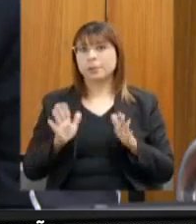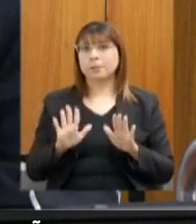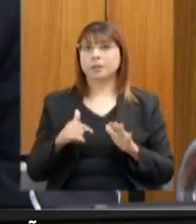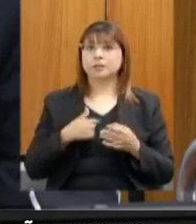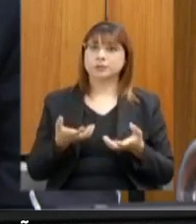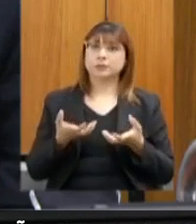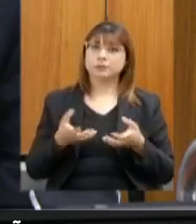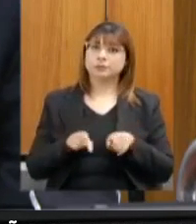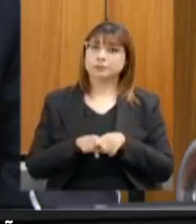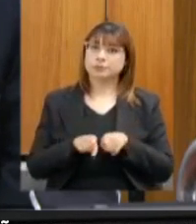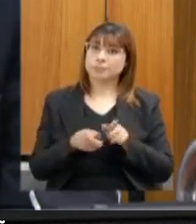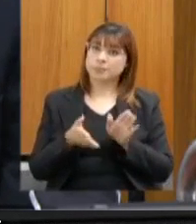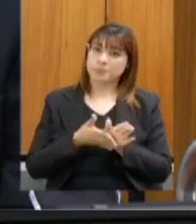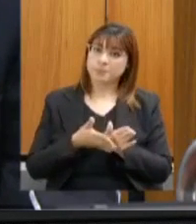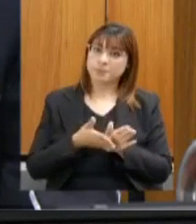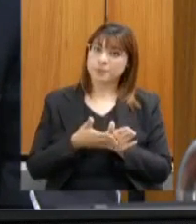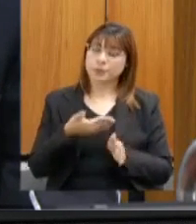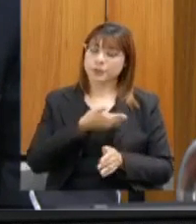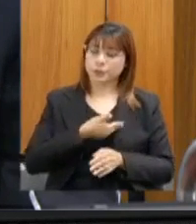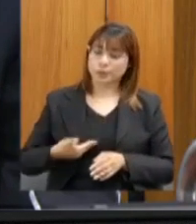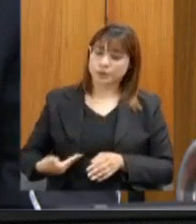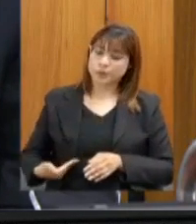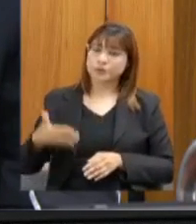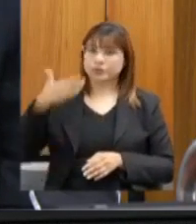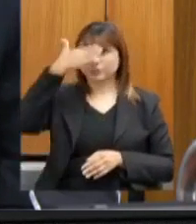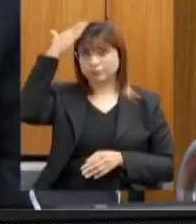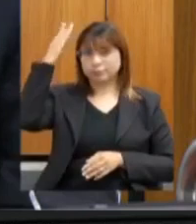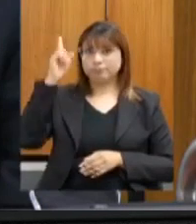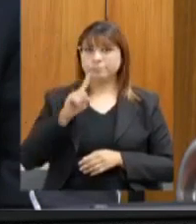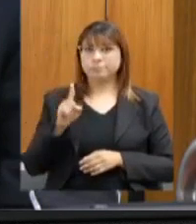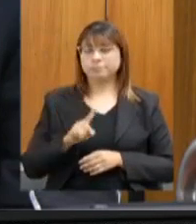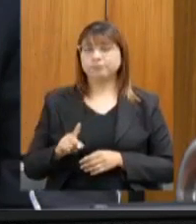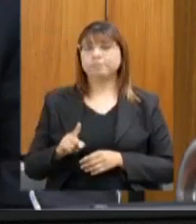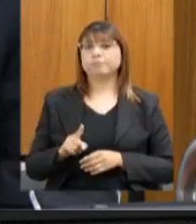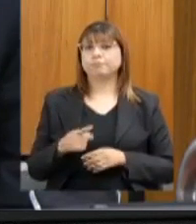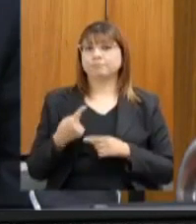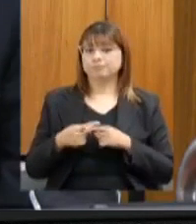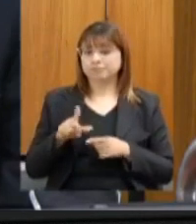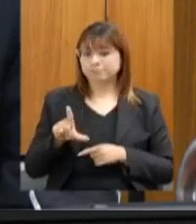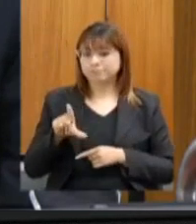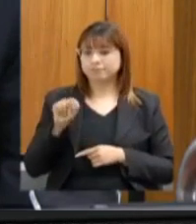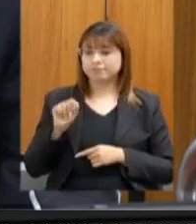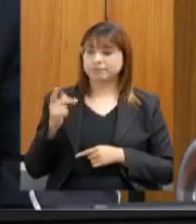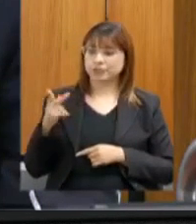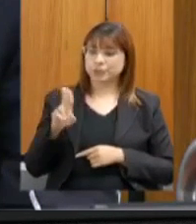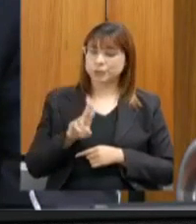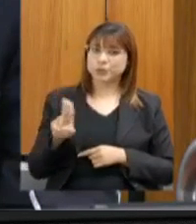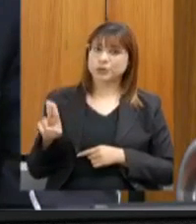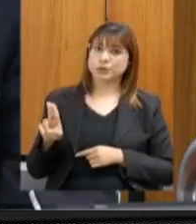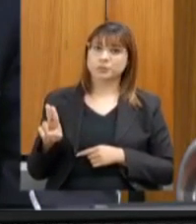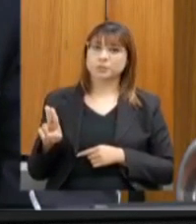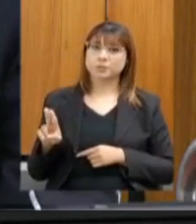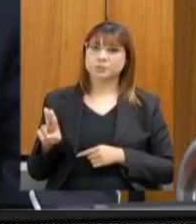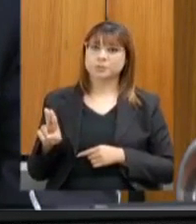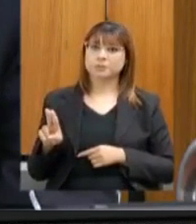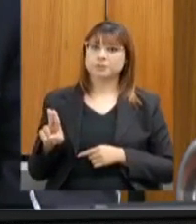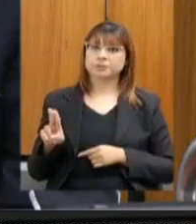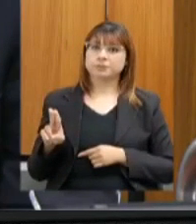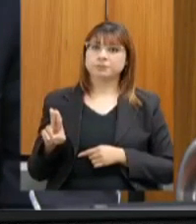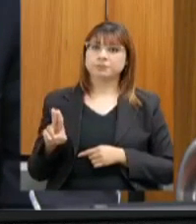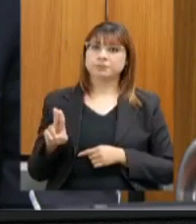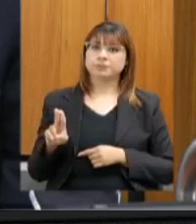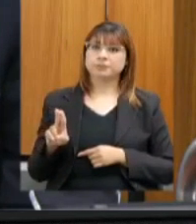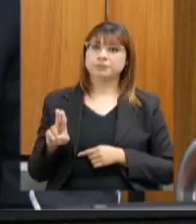gostaria de também dar parabéns ao governador Romeu Zema pela escolha do seu nome, pela escolha